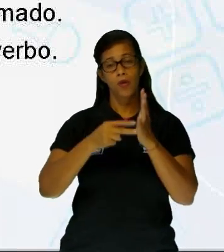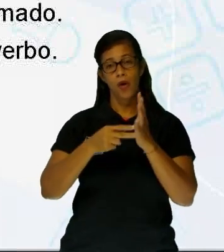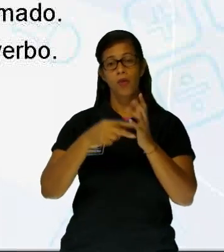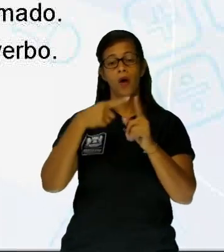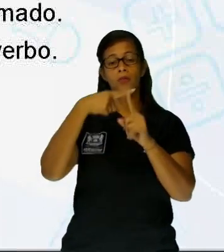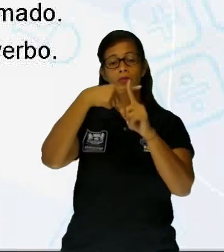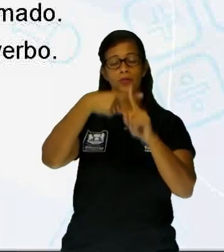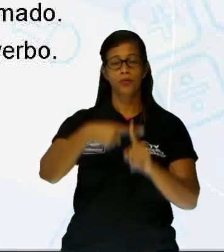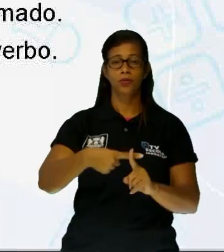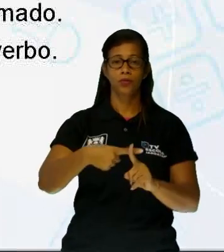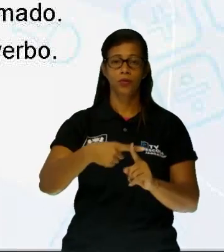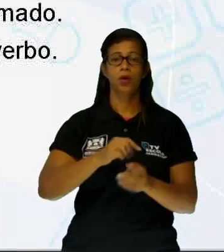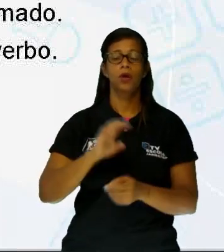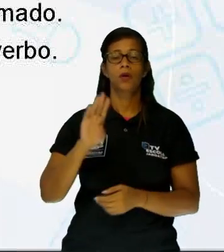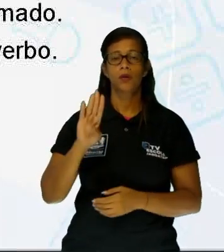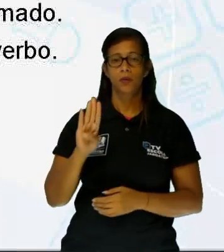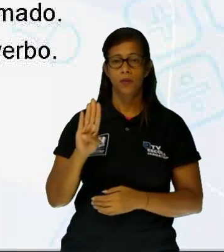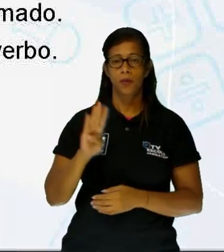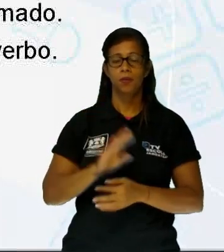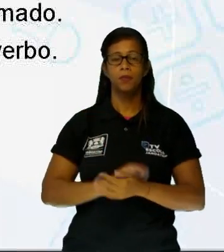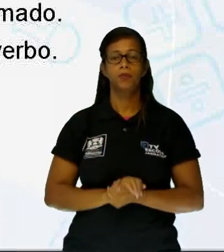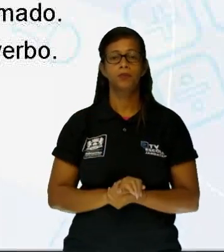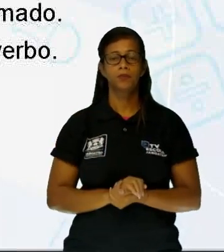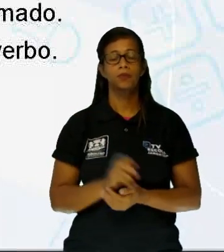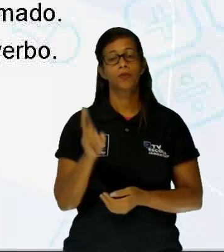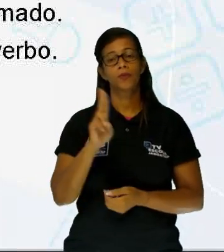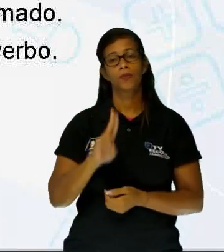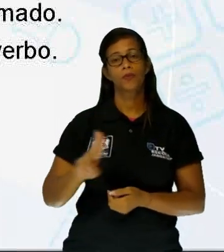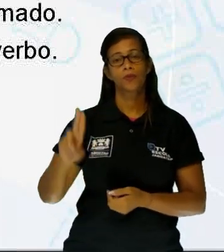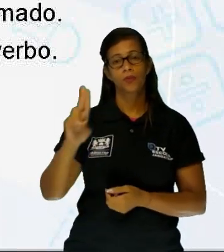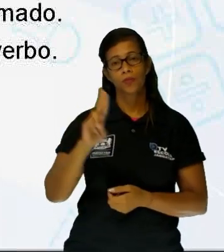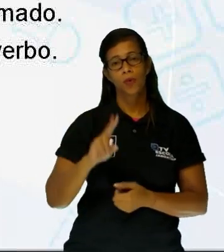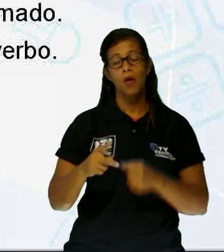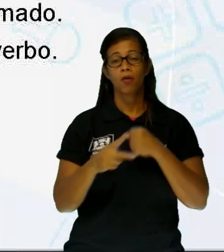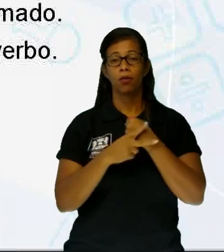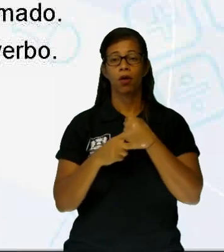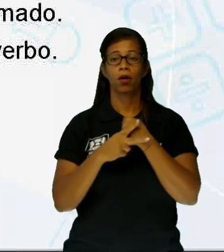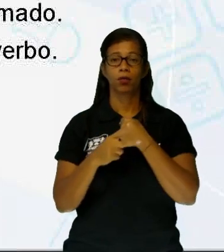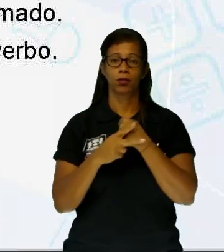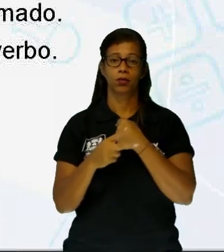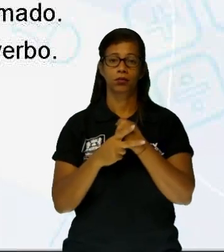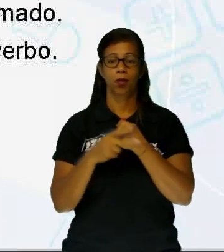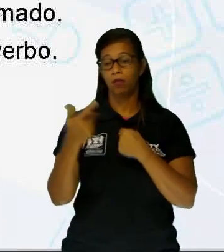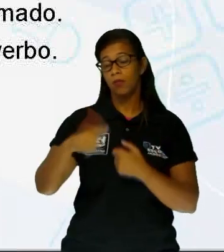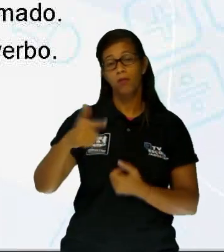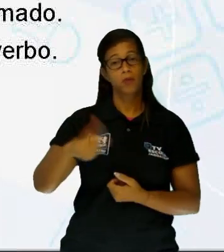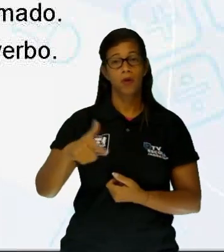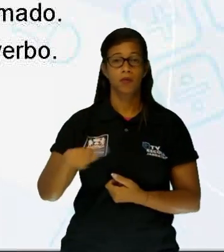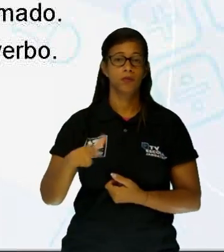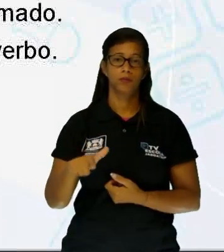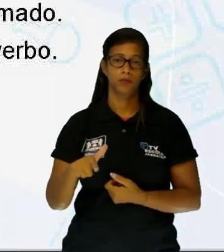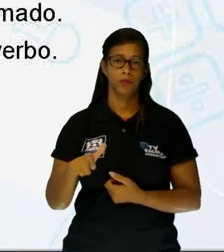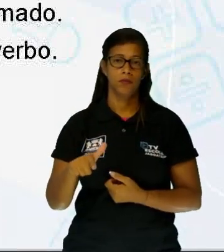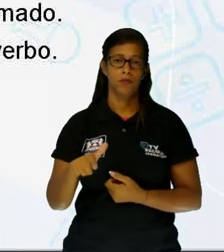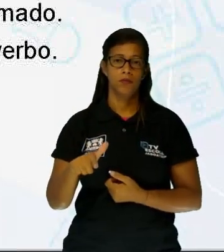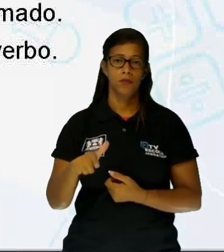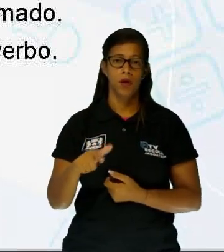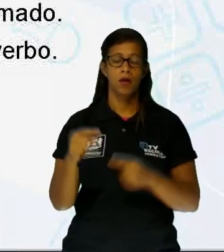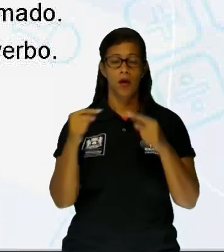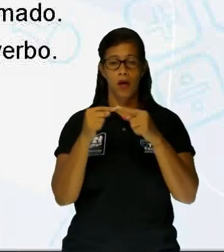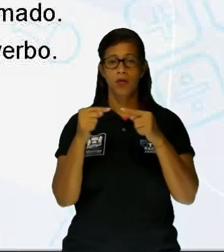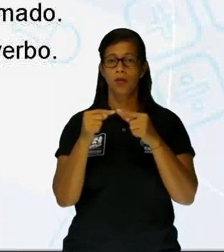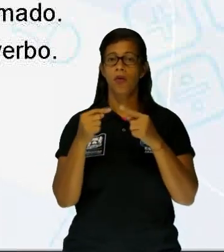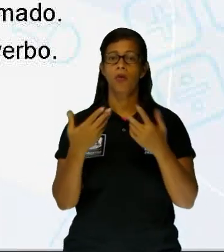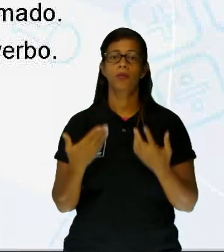B. Modificador de um núcleo verbal. Eu não tenho um verbo para dizer que ele se relaciona diretamente com o sem